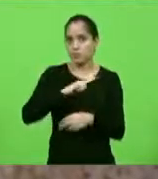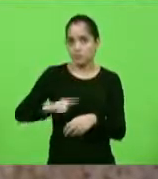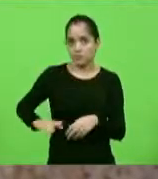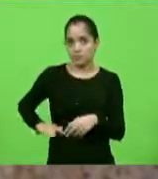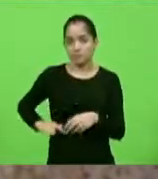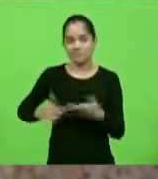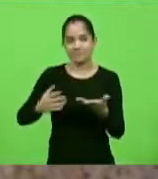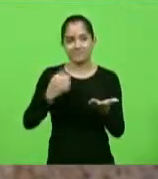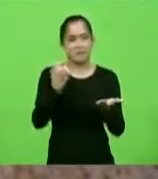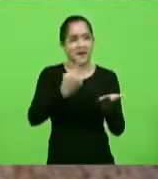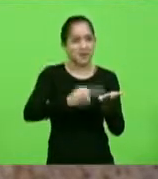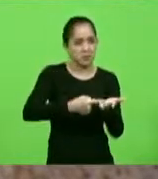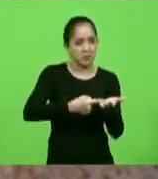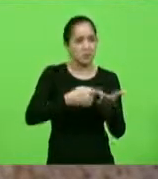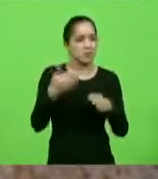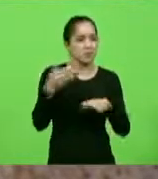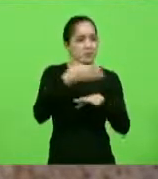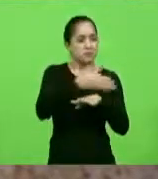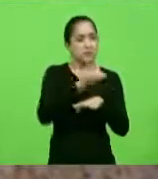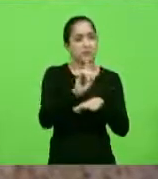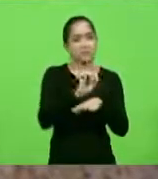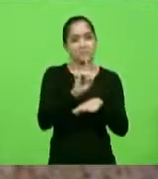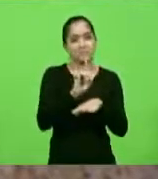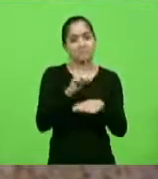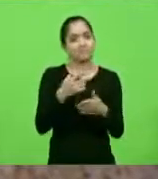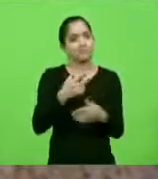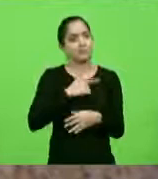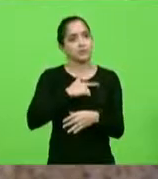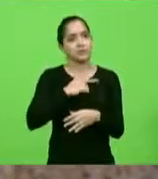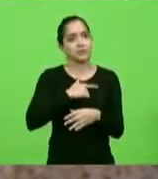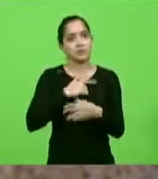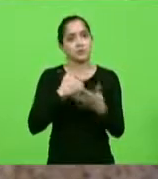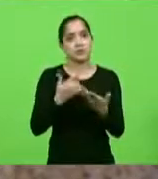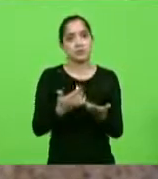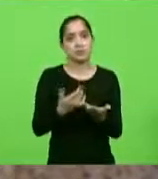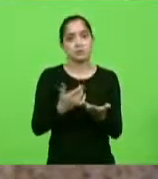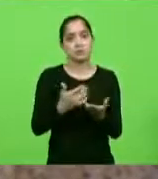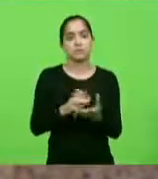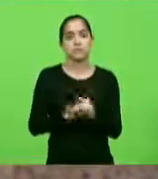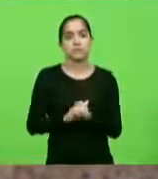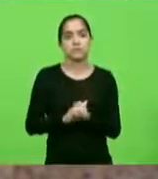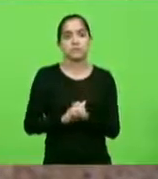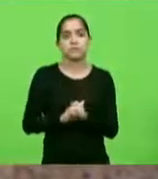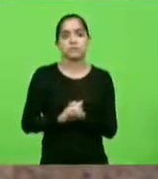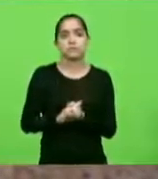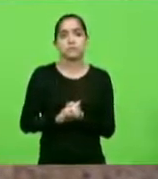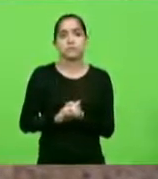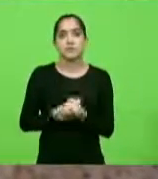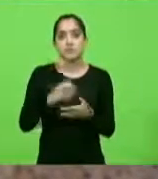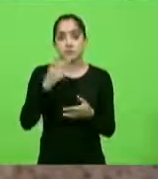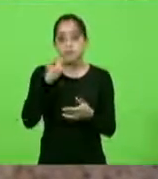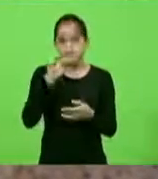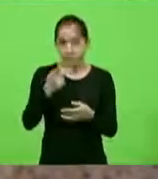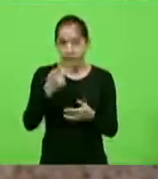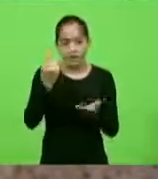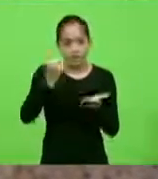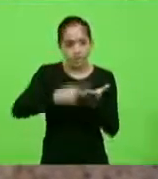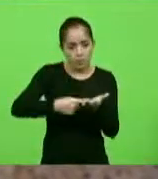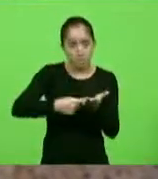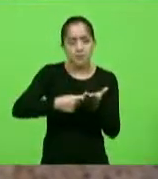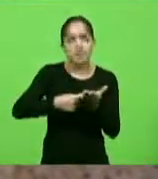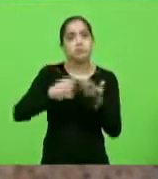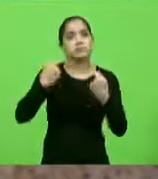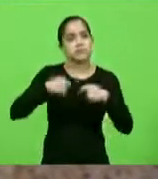marcar um horário e não aparecer, eu não sei, eu sou, eu tenho, a minha palavra eu sempre tento